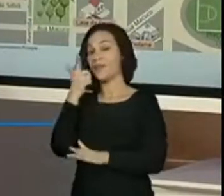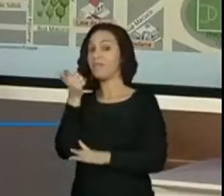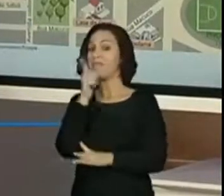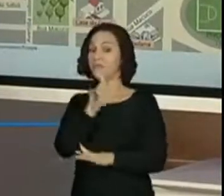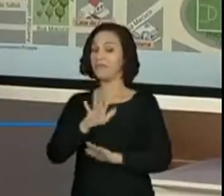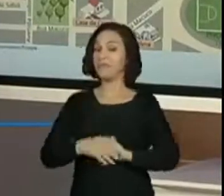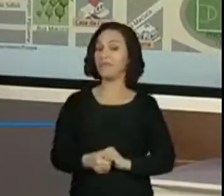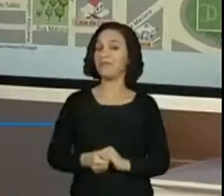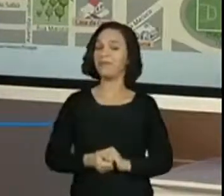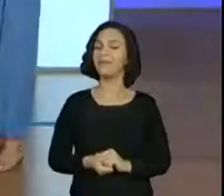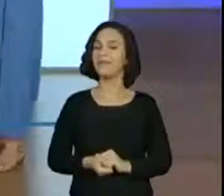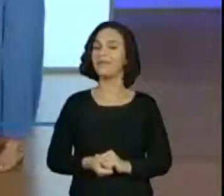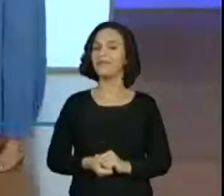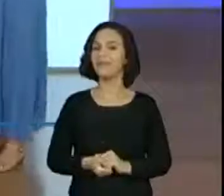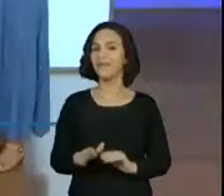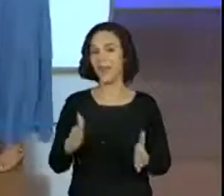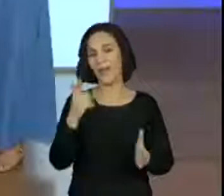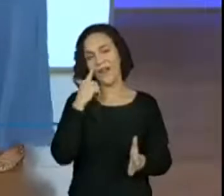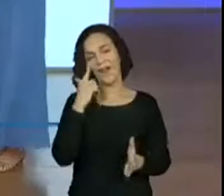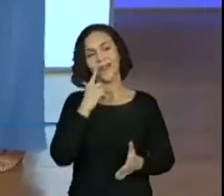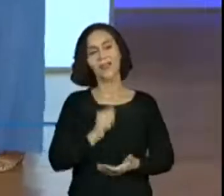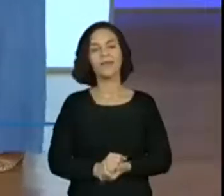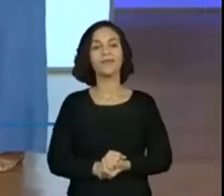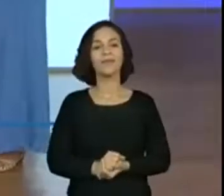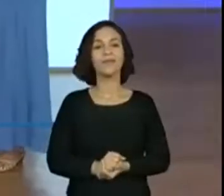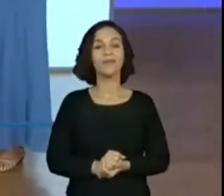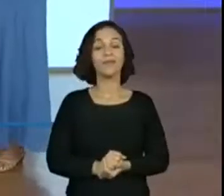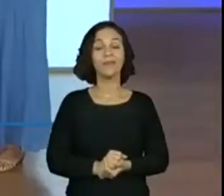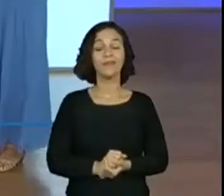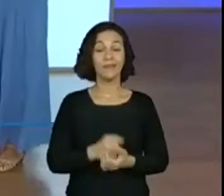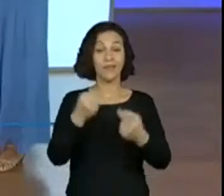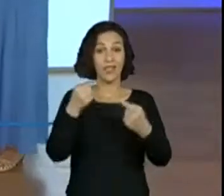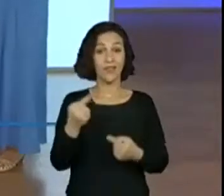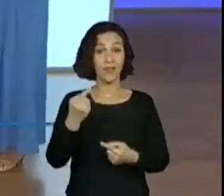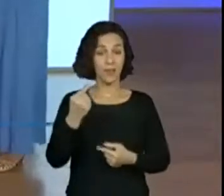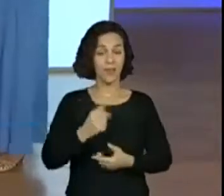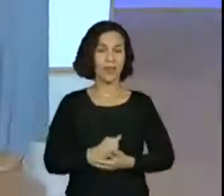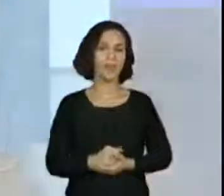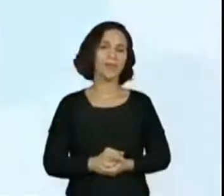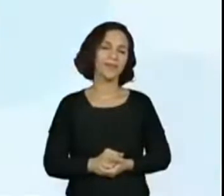chegar, tá? Então, vamos lá. O primeiro desafio é...